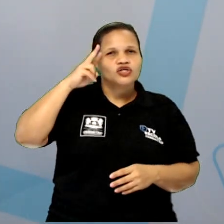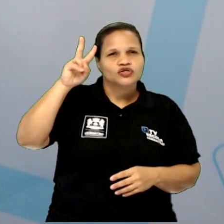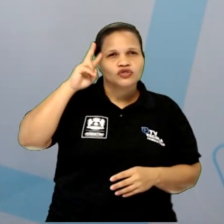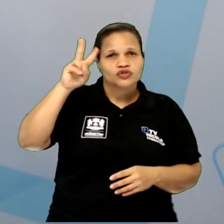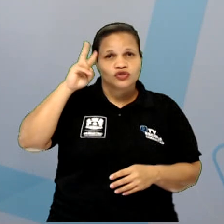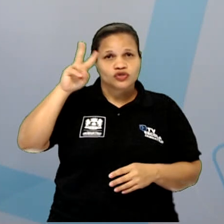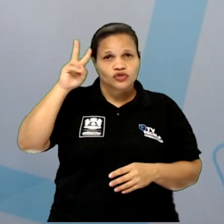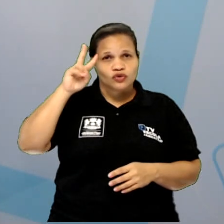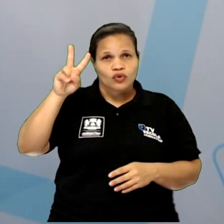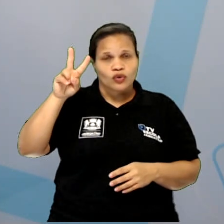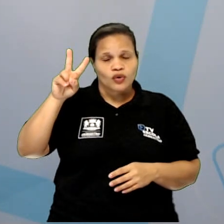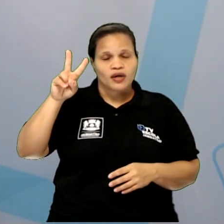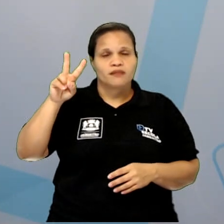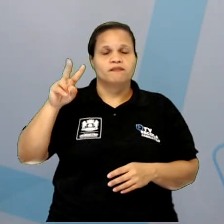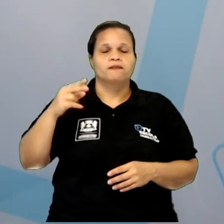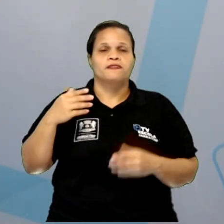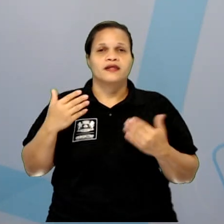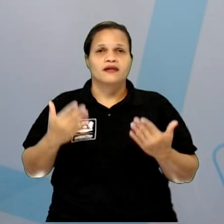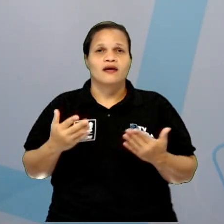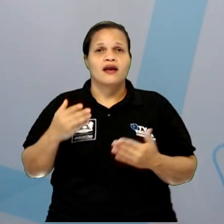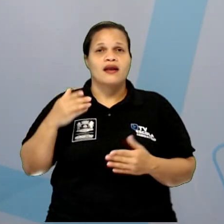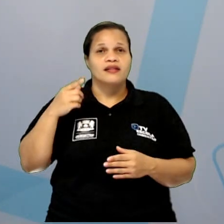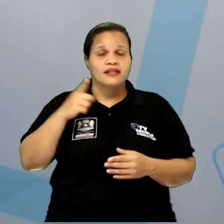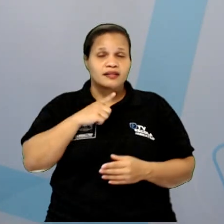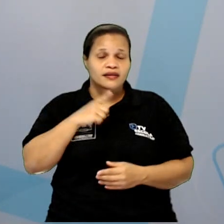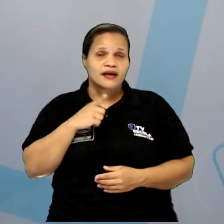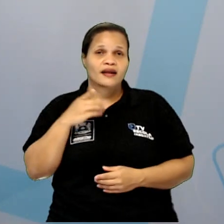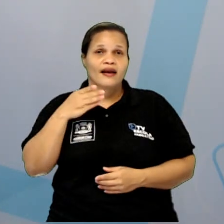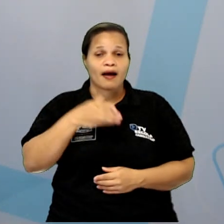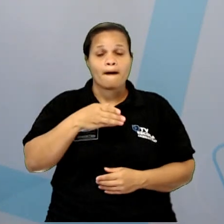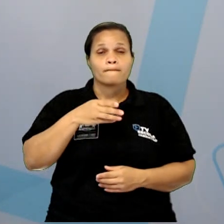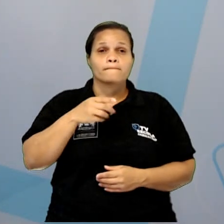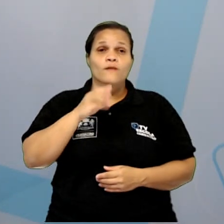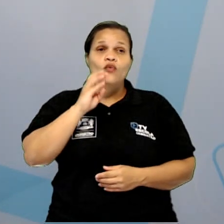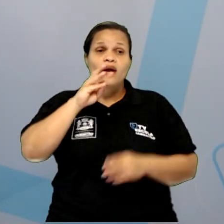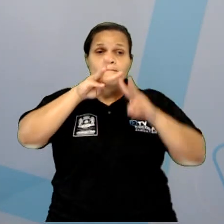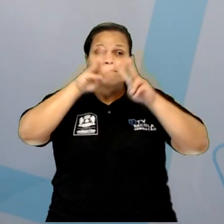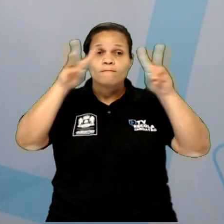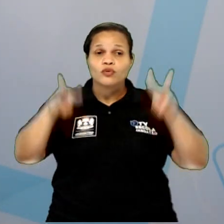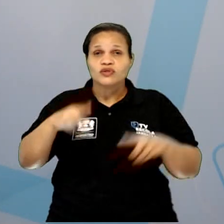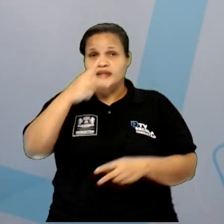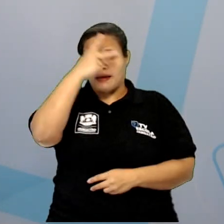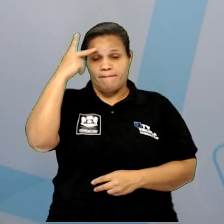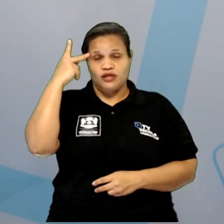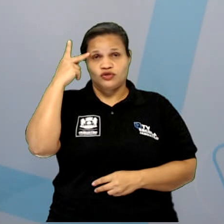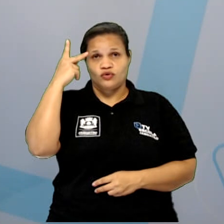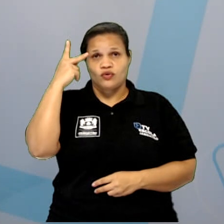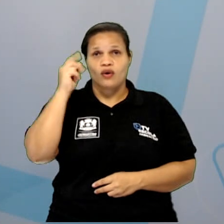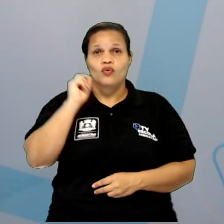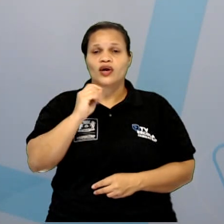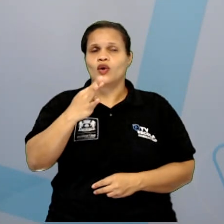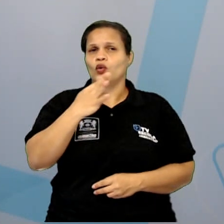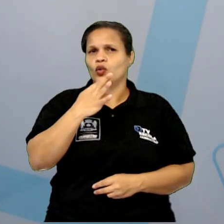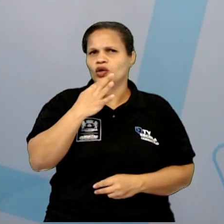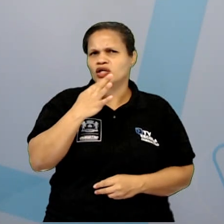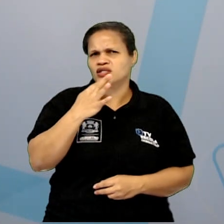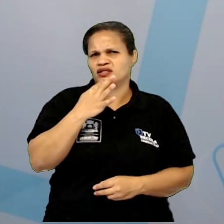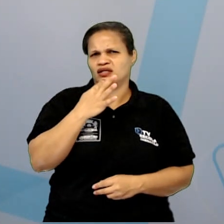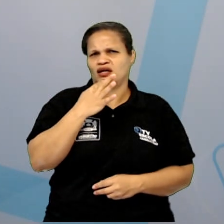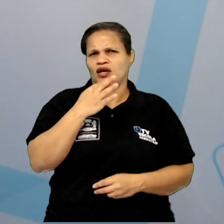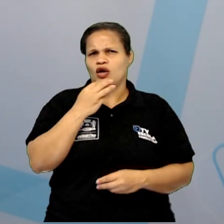Museu da Pessoa, onde lá você vai conhecer a história de algumas pessoas comuns. Então, você também pode fazer